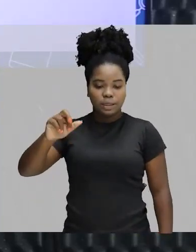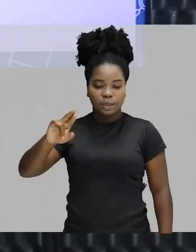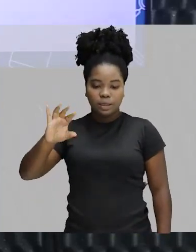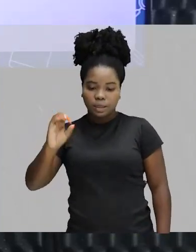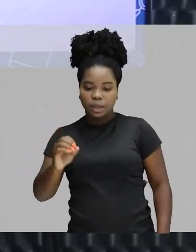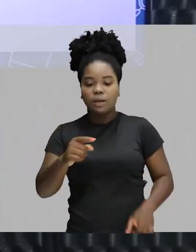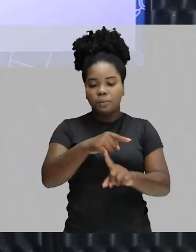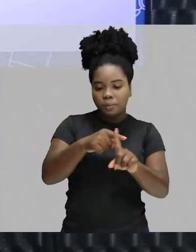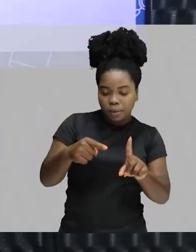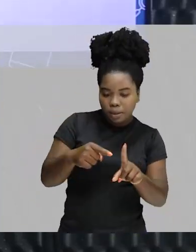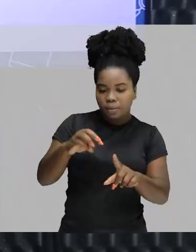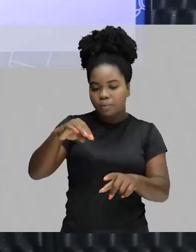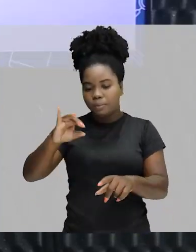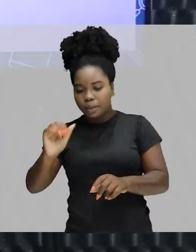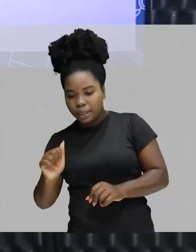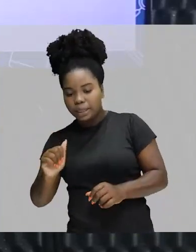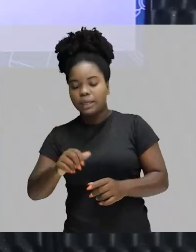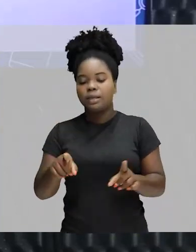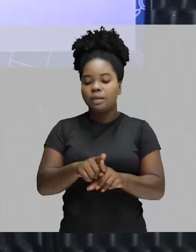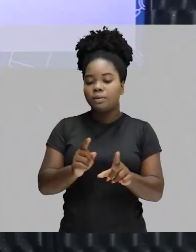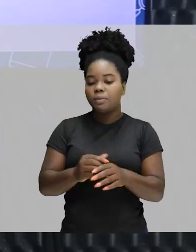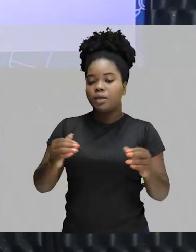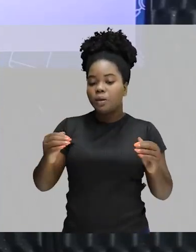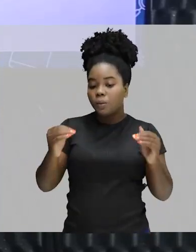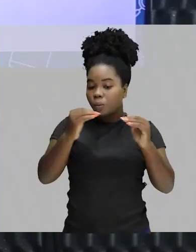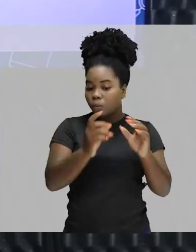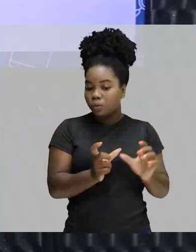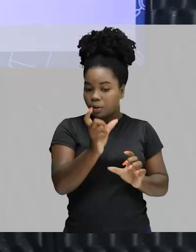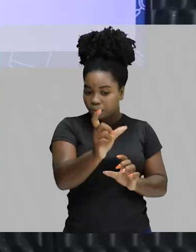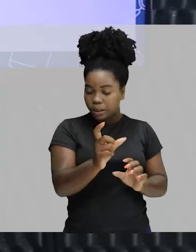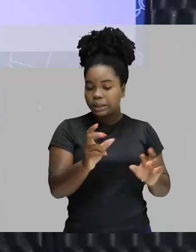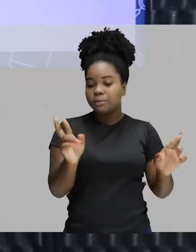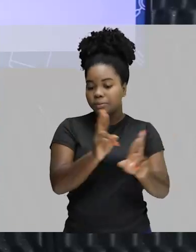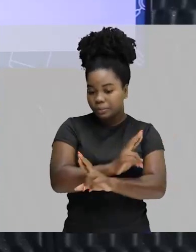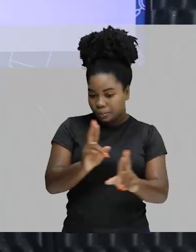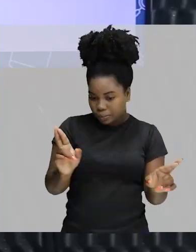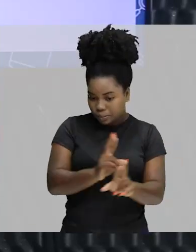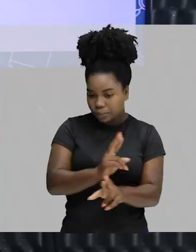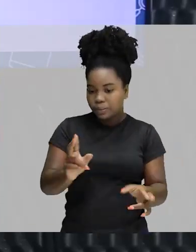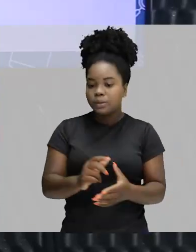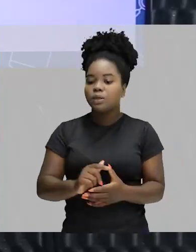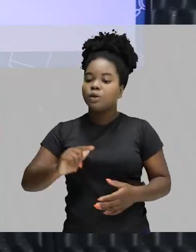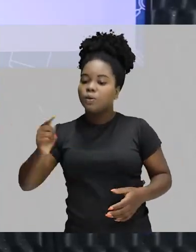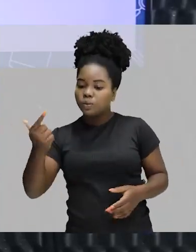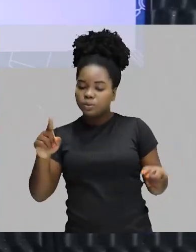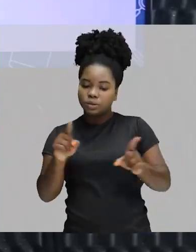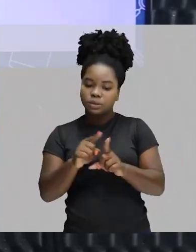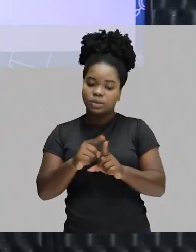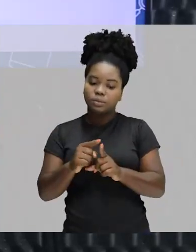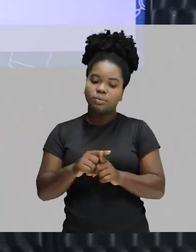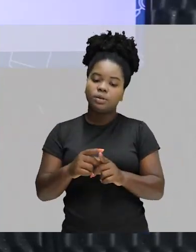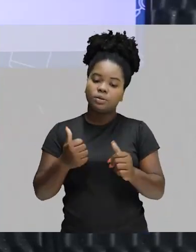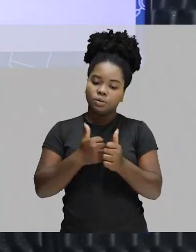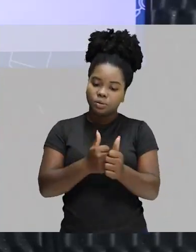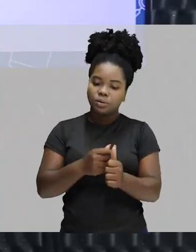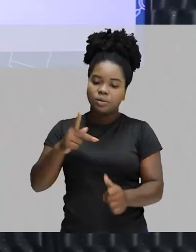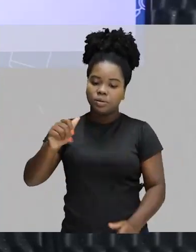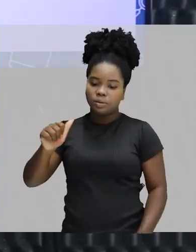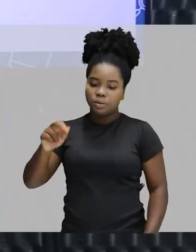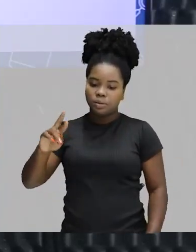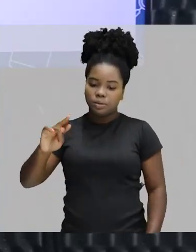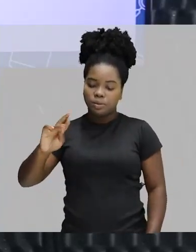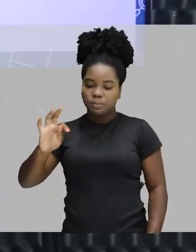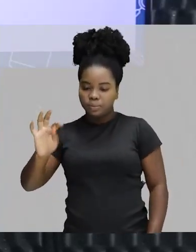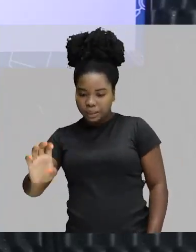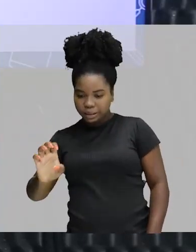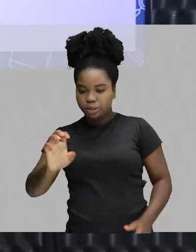e meia concordam com a palavra ao qual eles se referem. E os demais, quando estão acompanhados da palavra parte. Então,